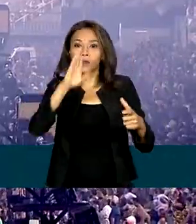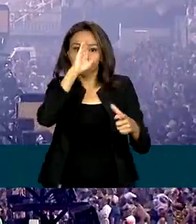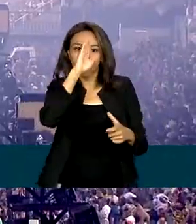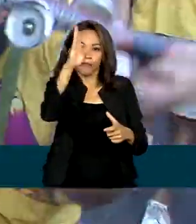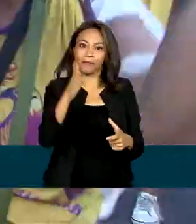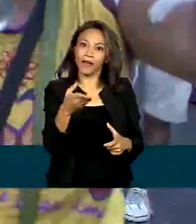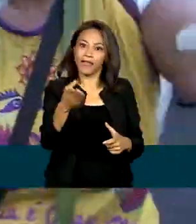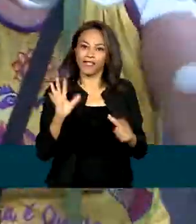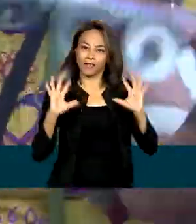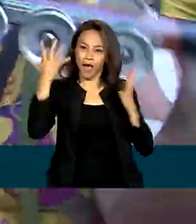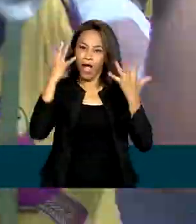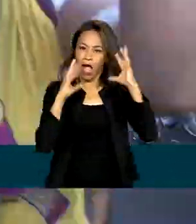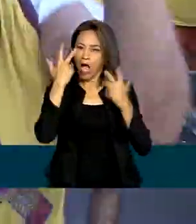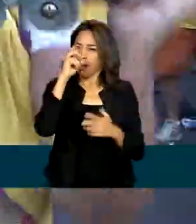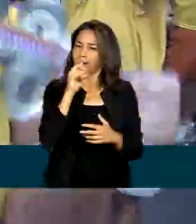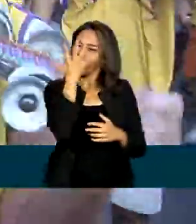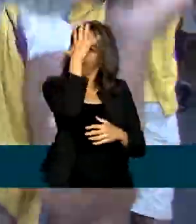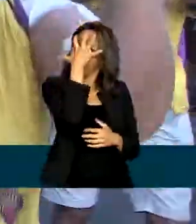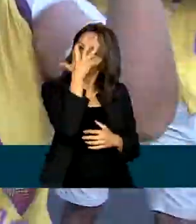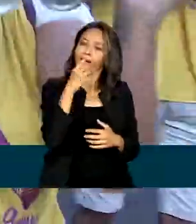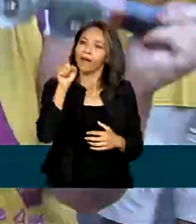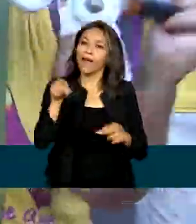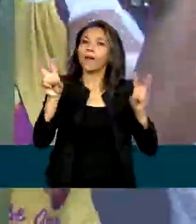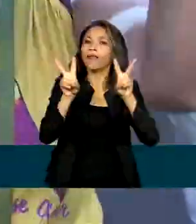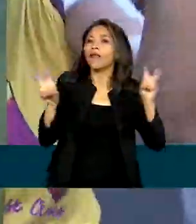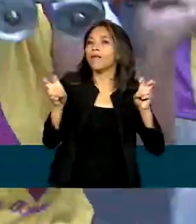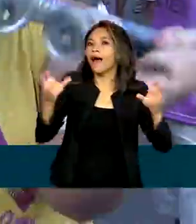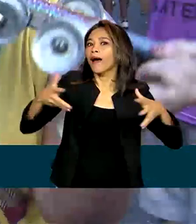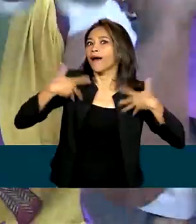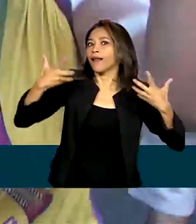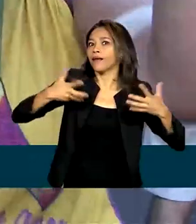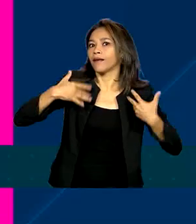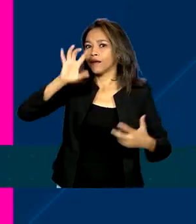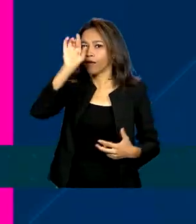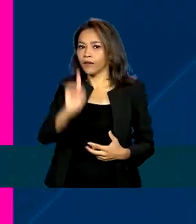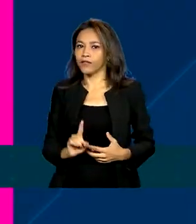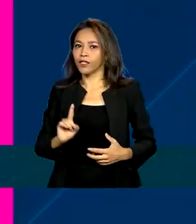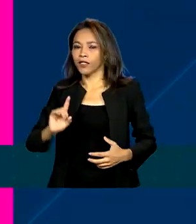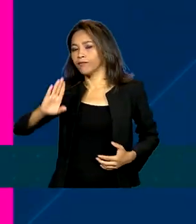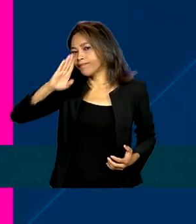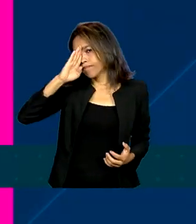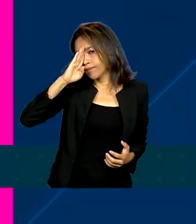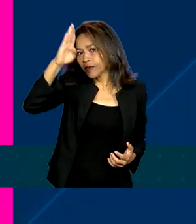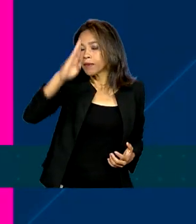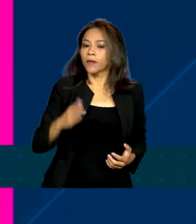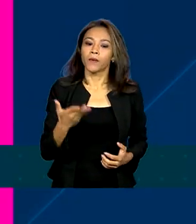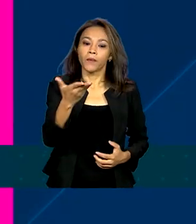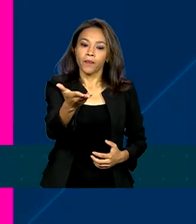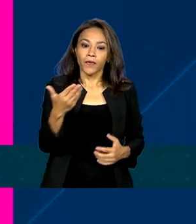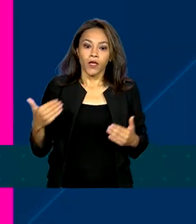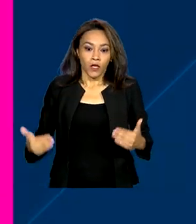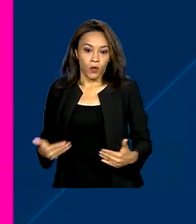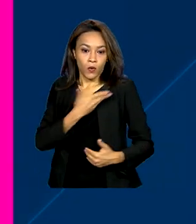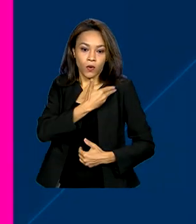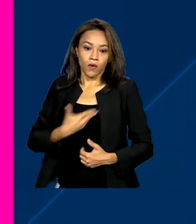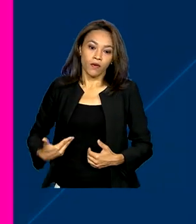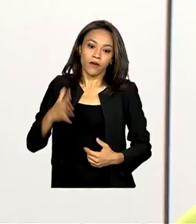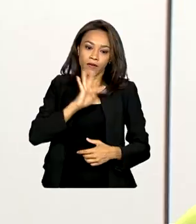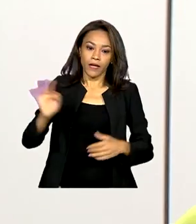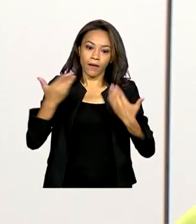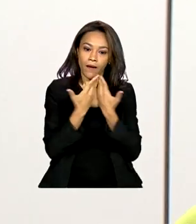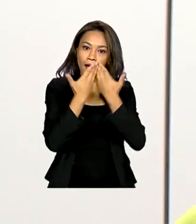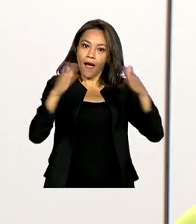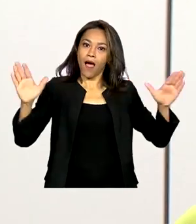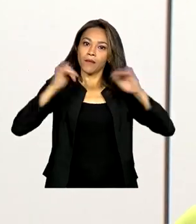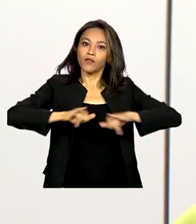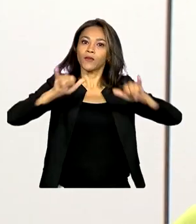país. E é com o tema Alegria é um Direito Fundamental que o governo federal abre a campanha deste ano.